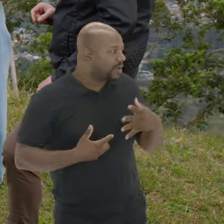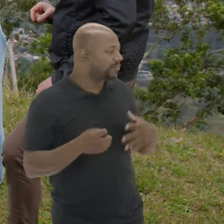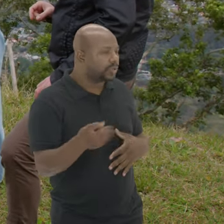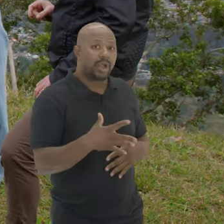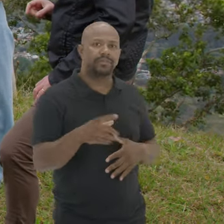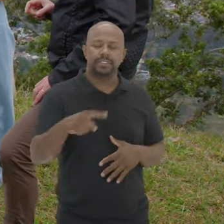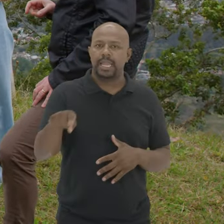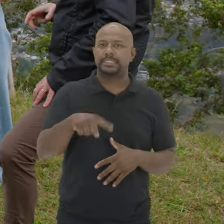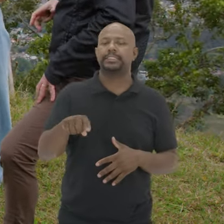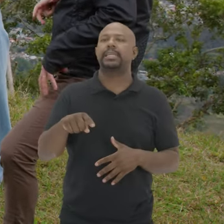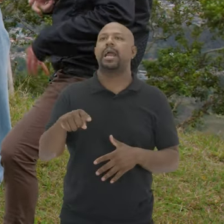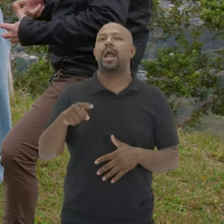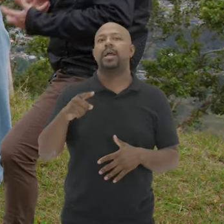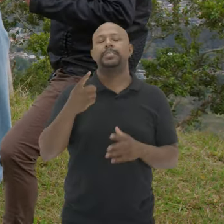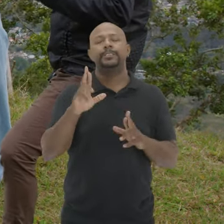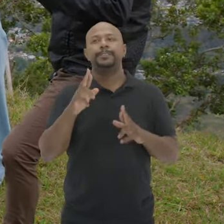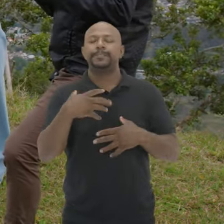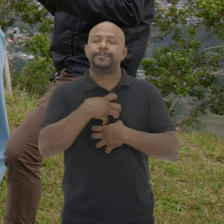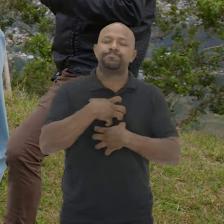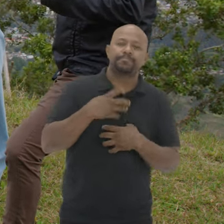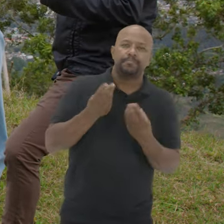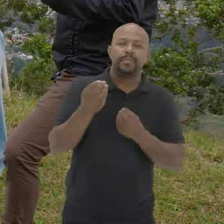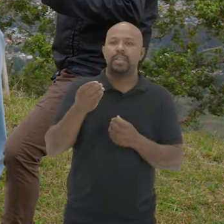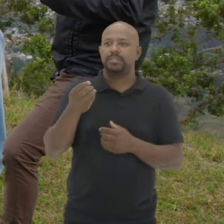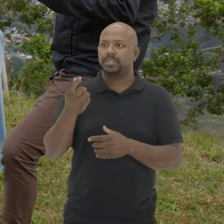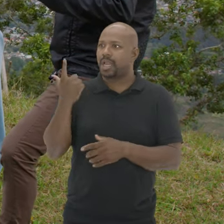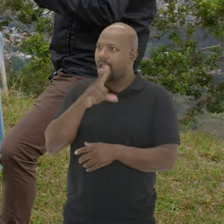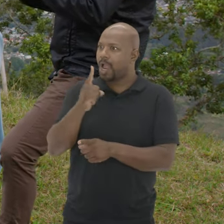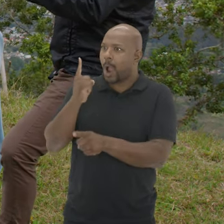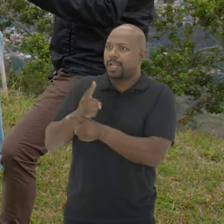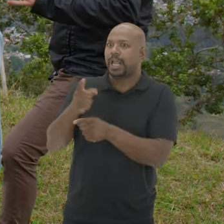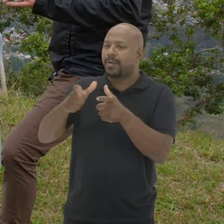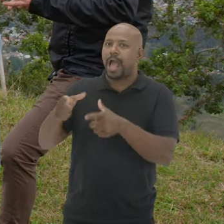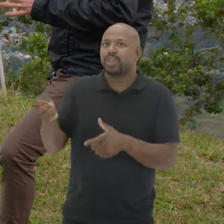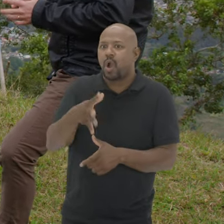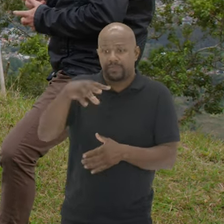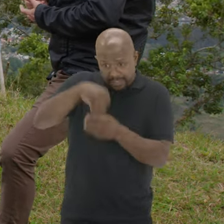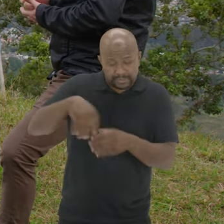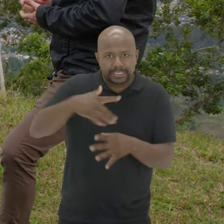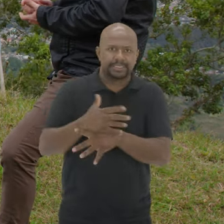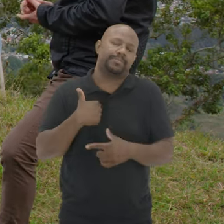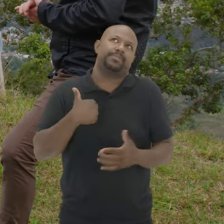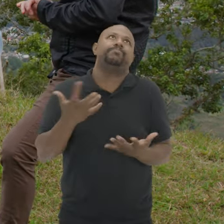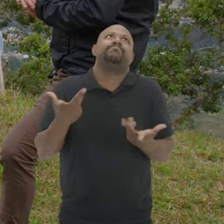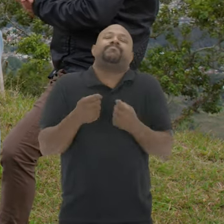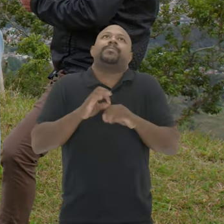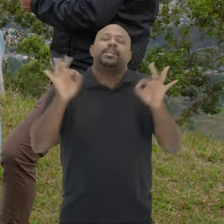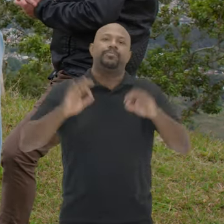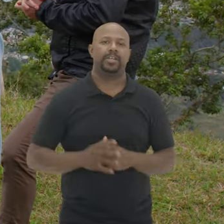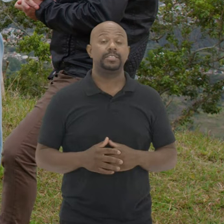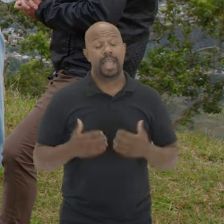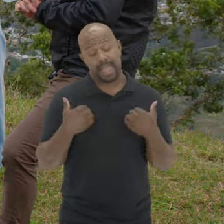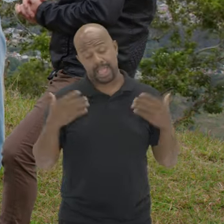Então Essa Essa expectativa De Revelação Dentro da cidade Para mim é muito legal